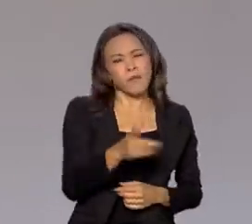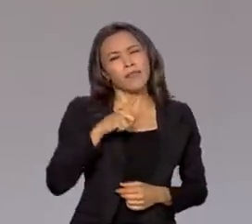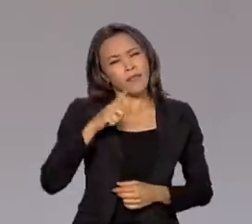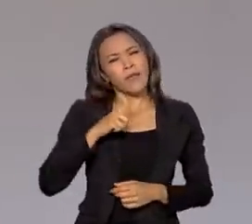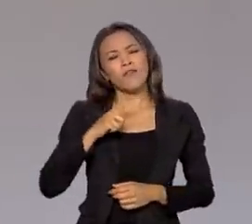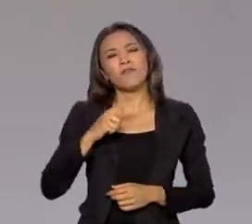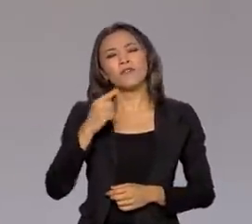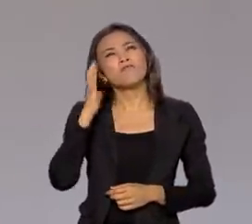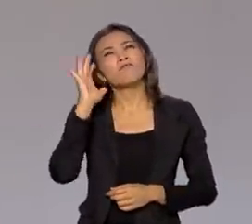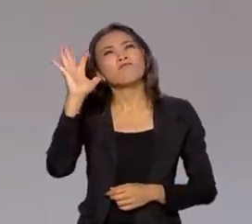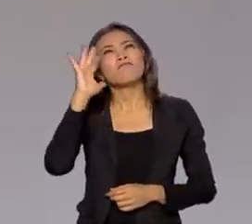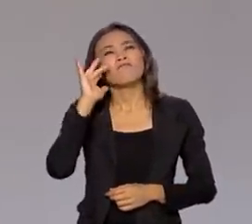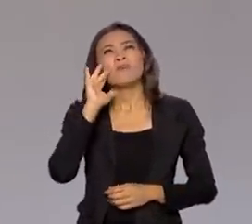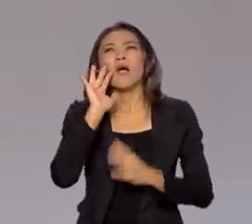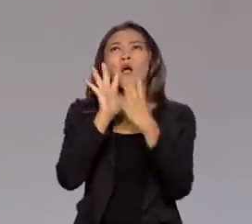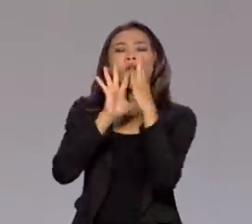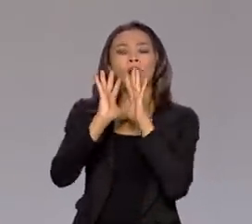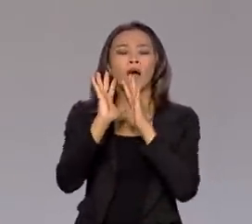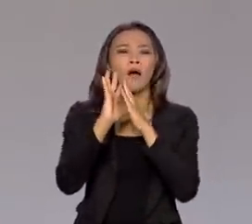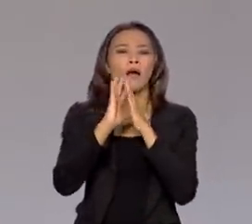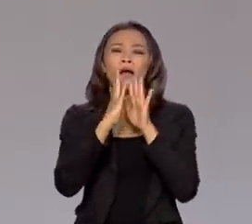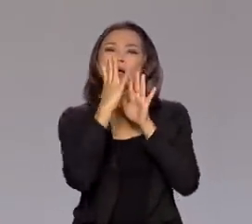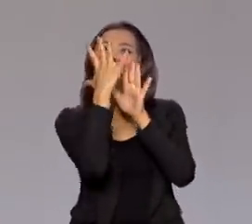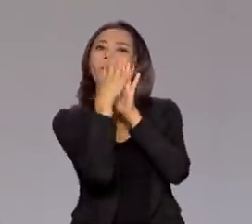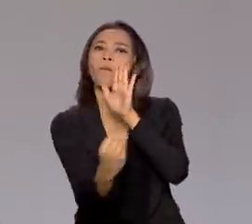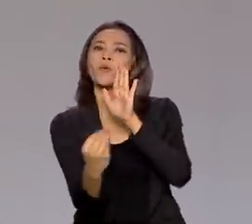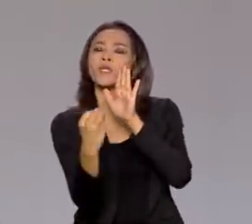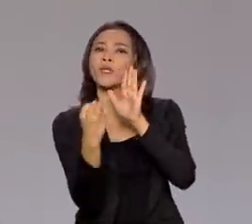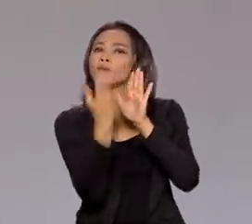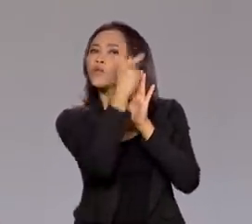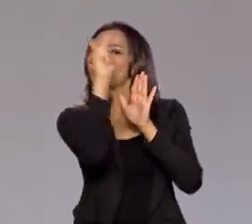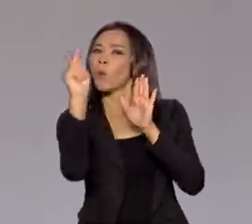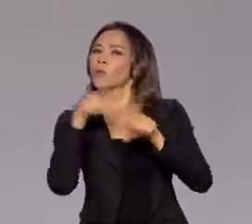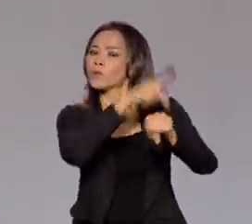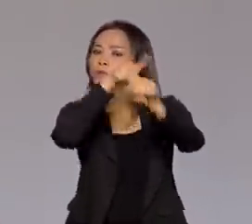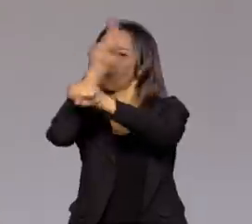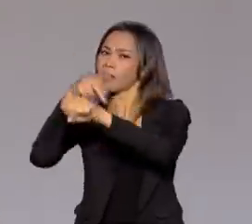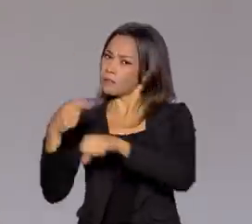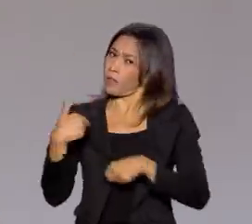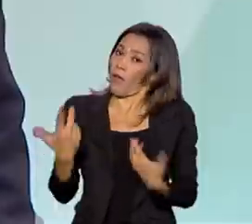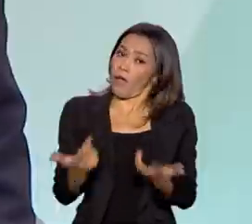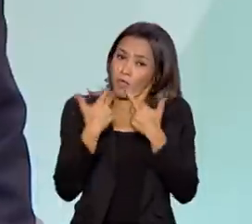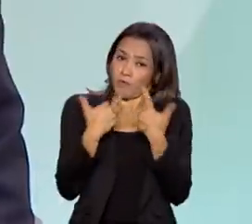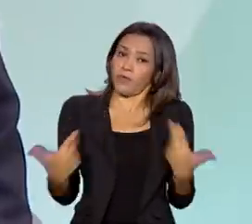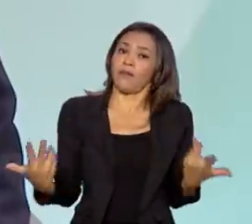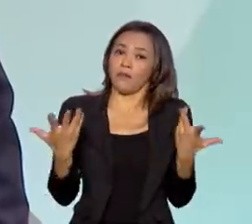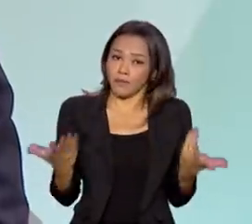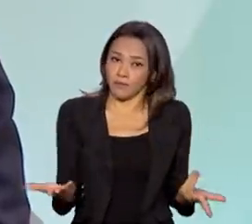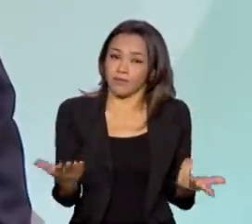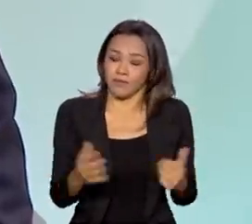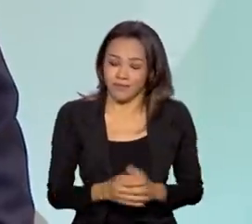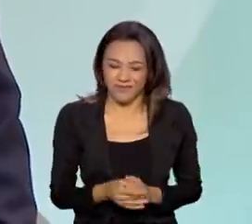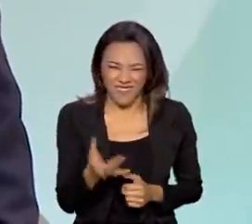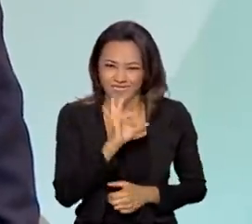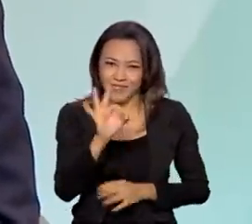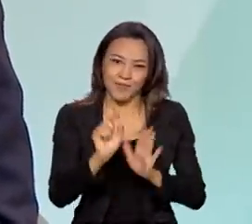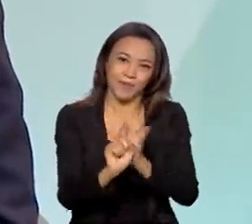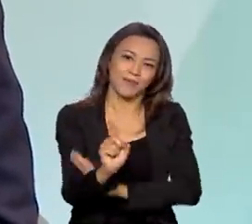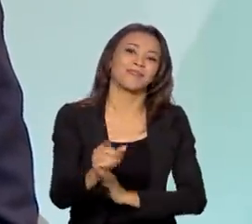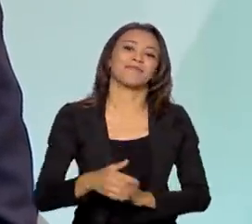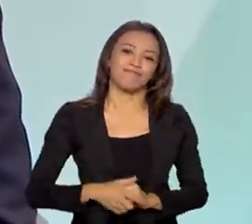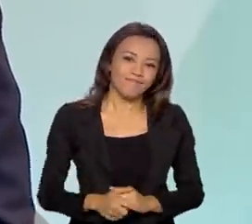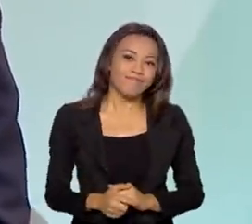em algum outro país para chegar a essa engenharia? Porque é uma inovação grande em relação ao programa anterior. Paulo, essa pergunta é excelente